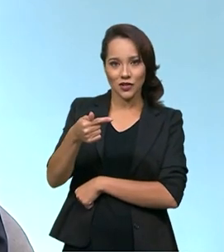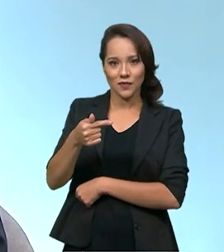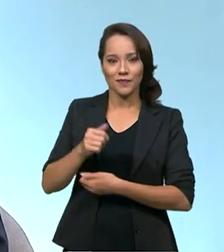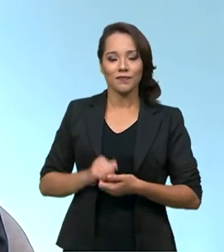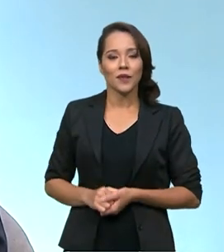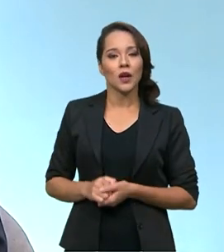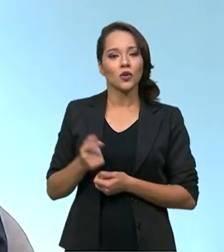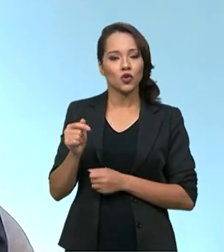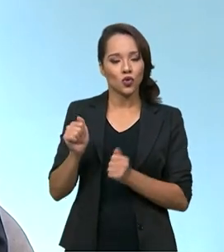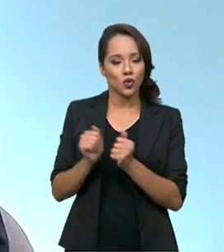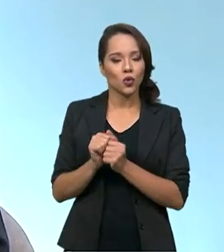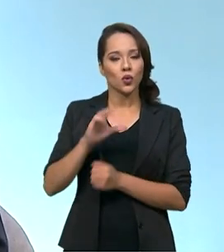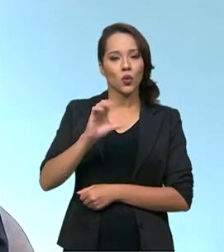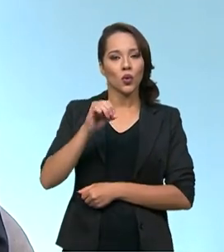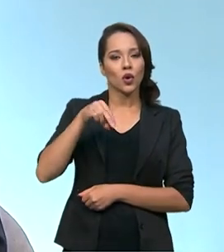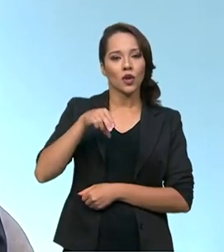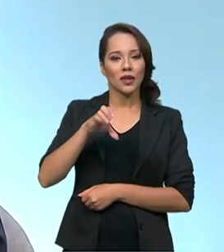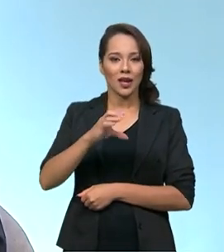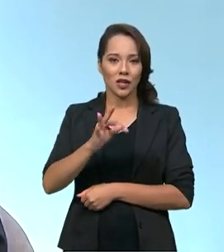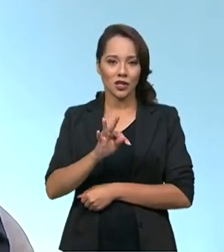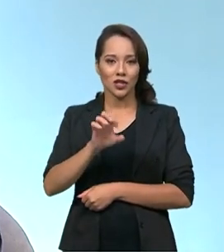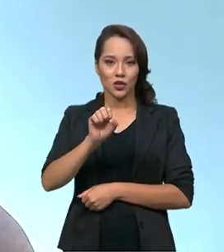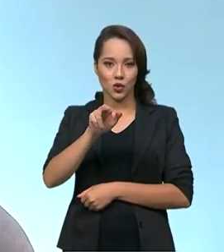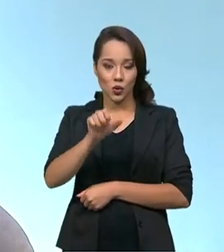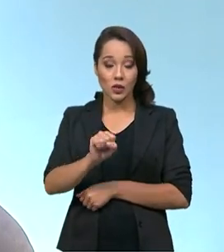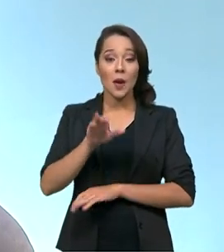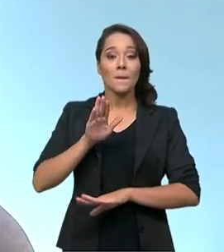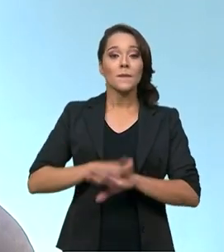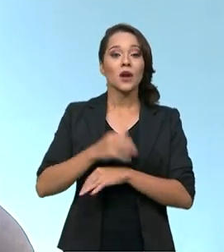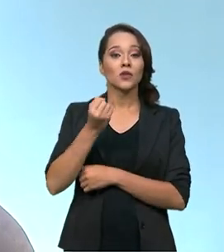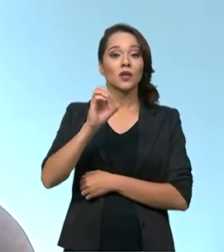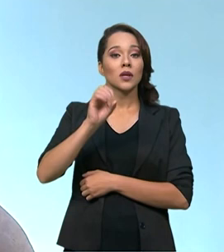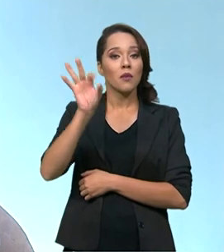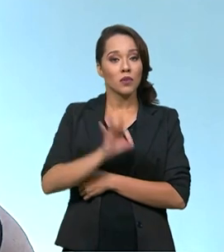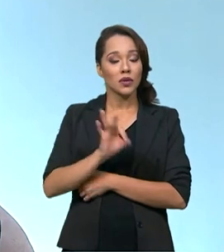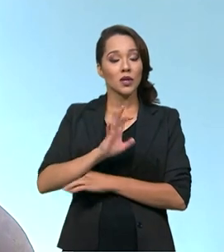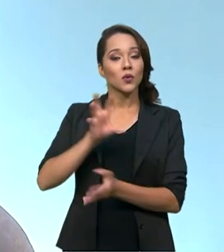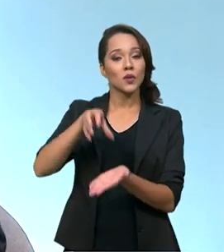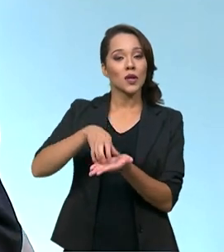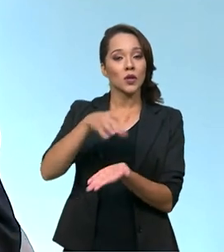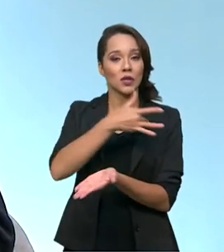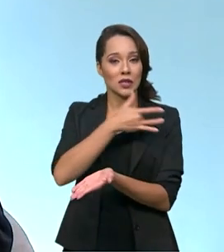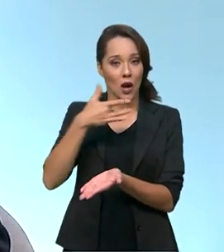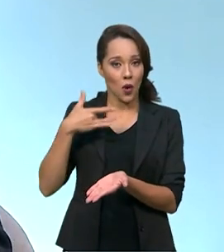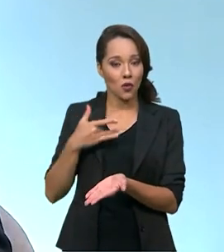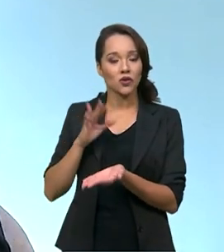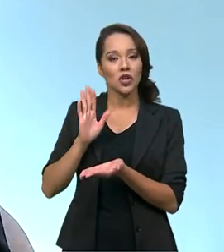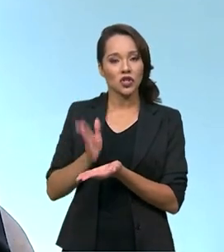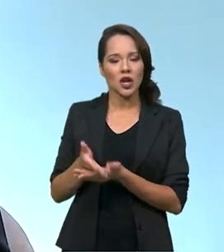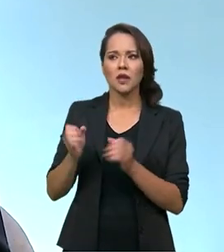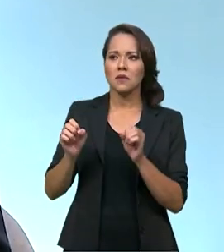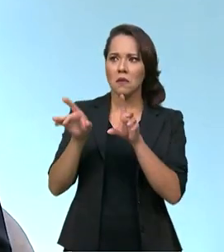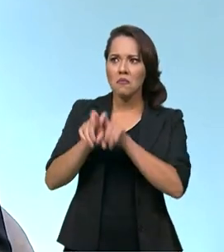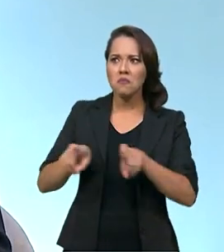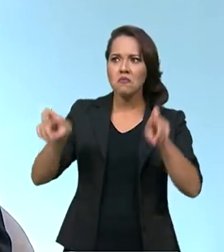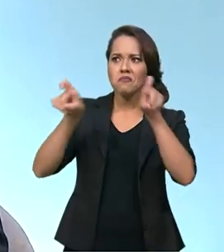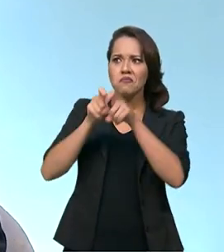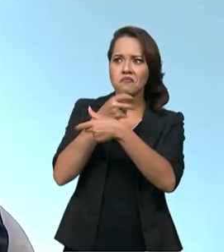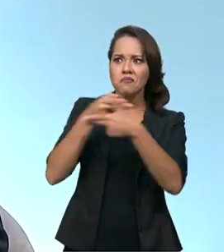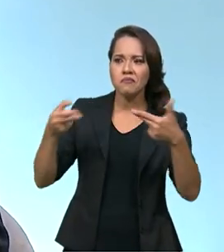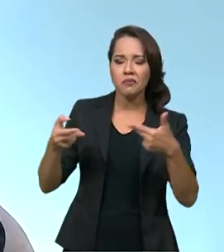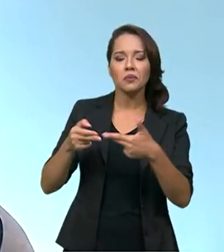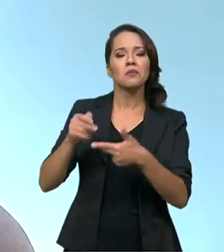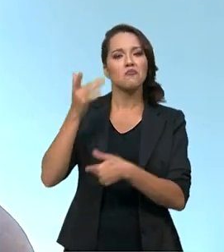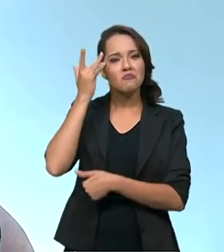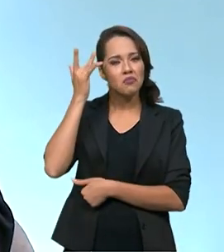Através do ConectSuis, mais de 80% das unidades básicas de saúde estão informatizadas. E nós